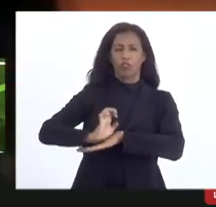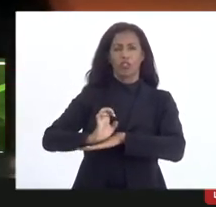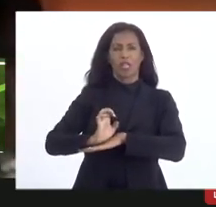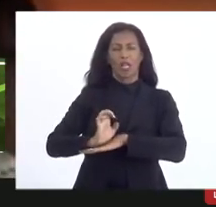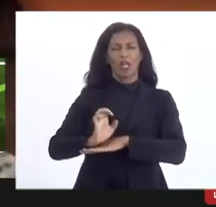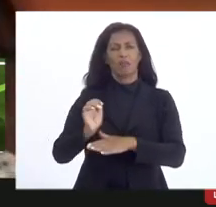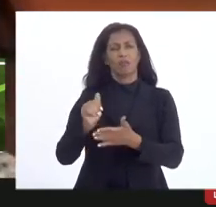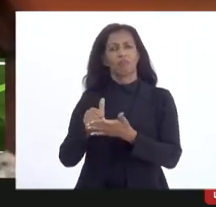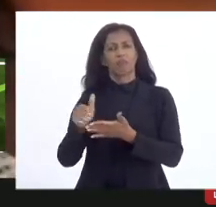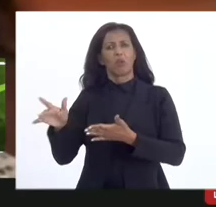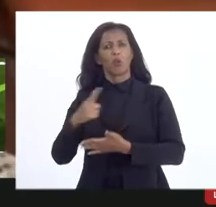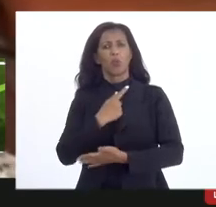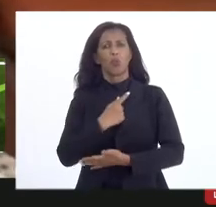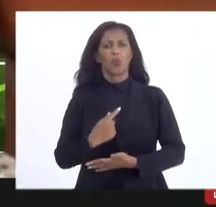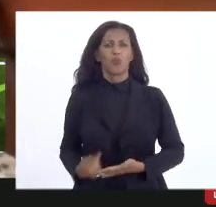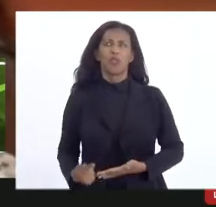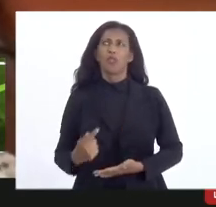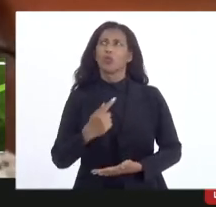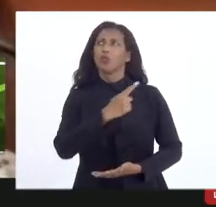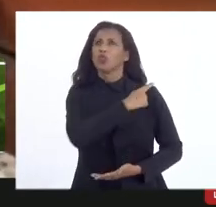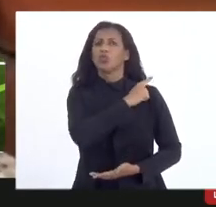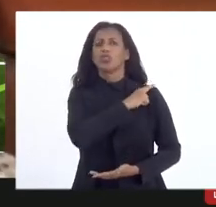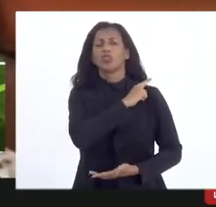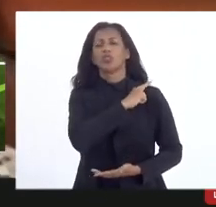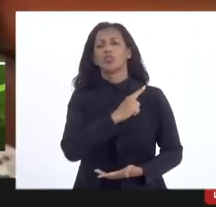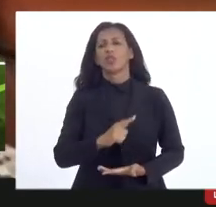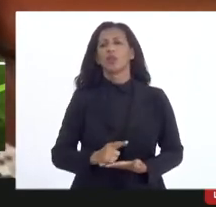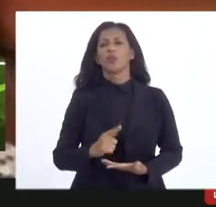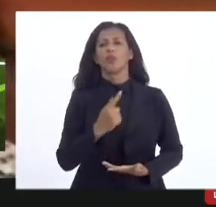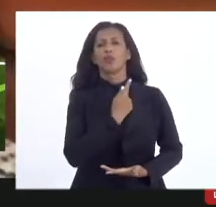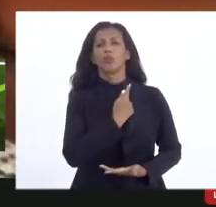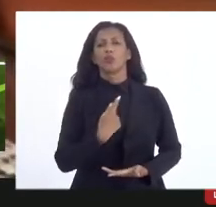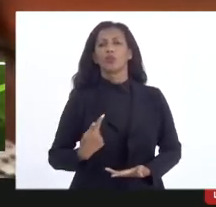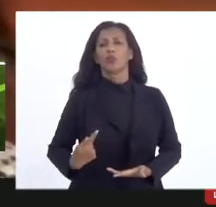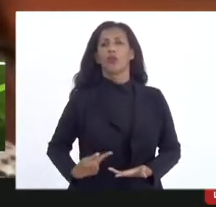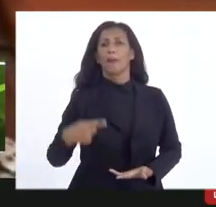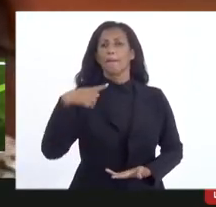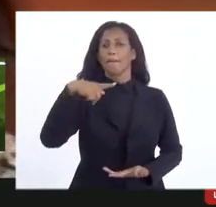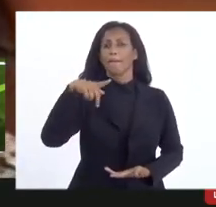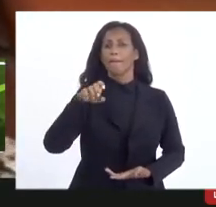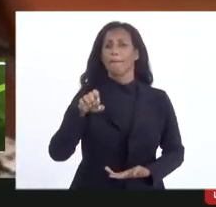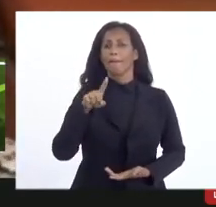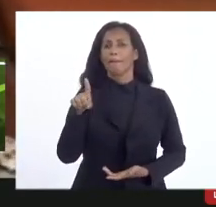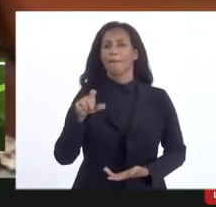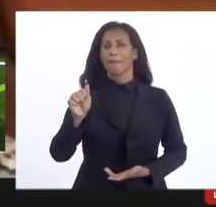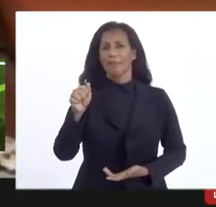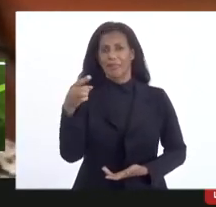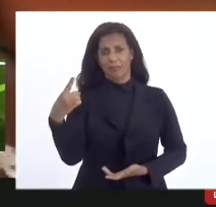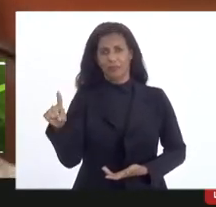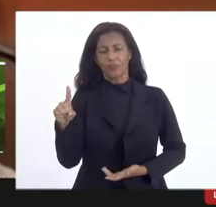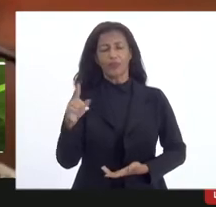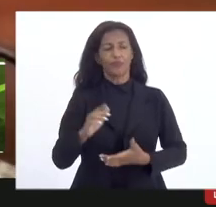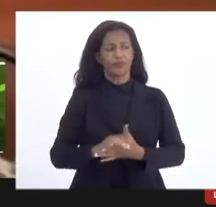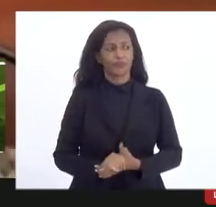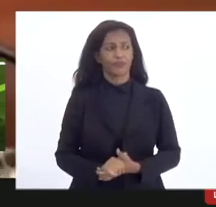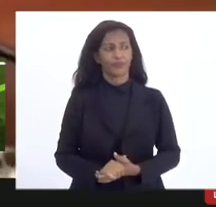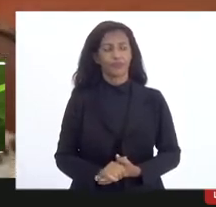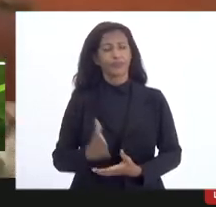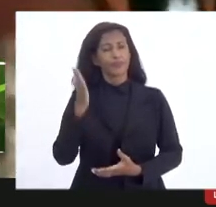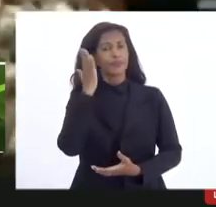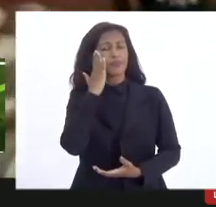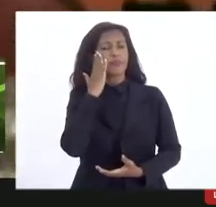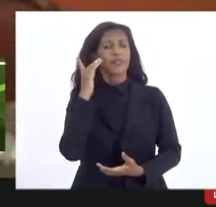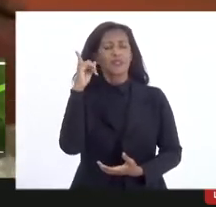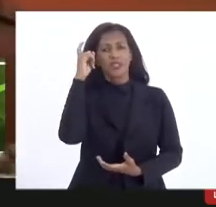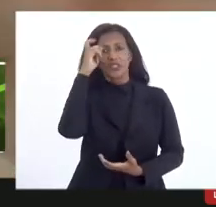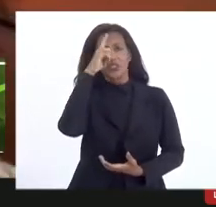governador era ainda na gestão do governador pesão e a gente sabia